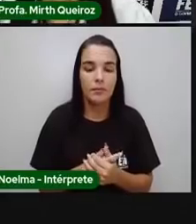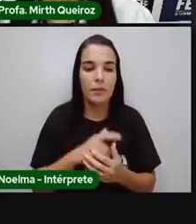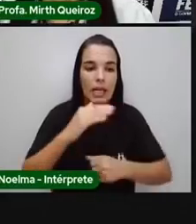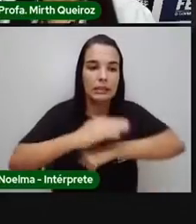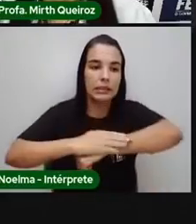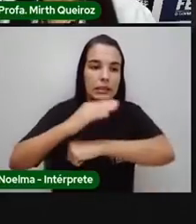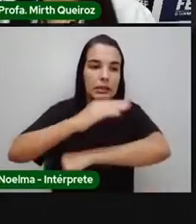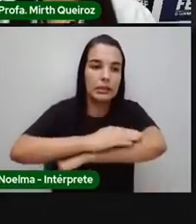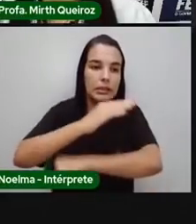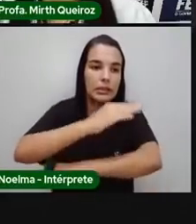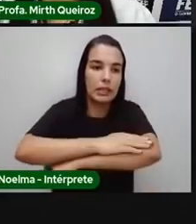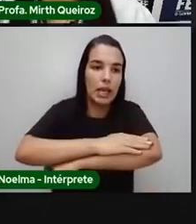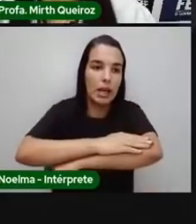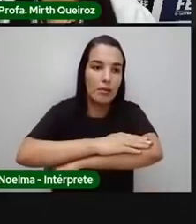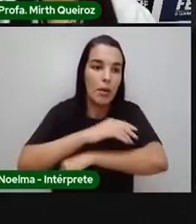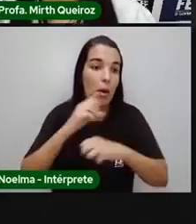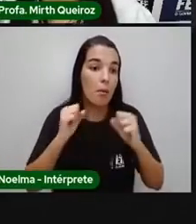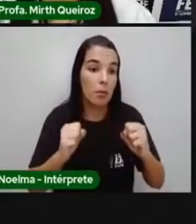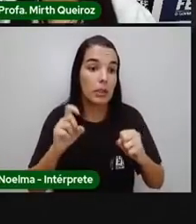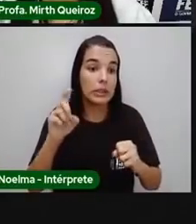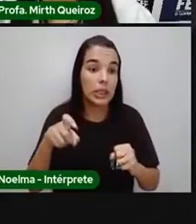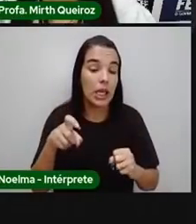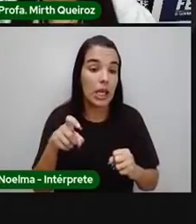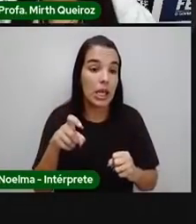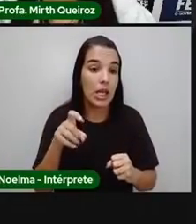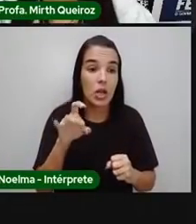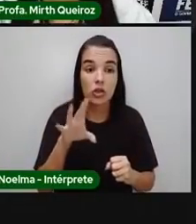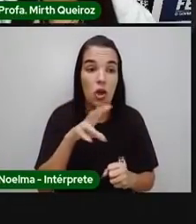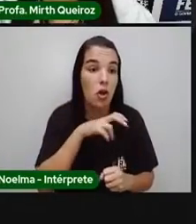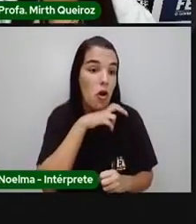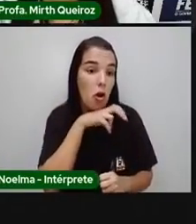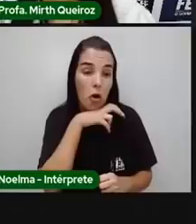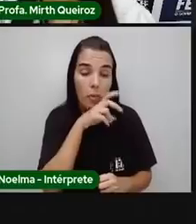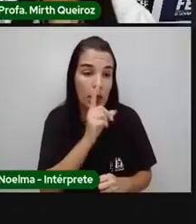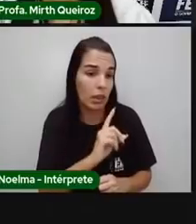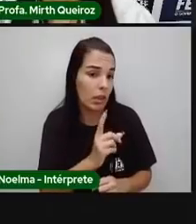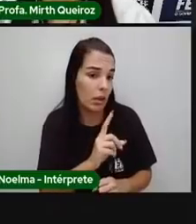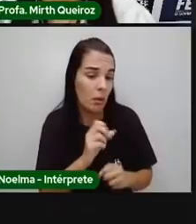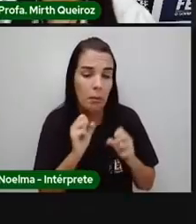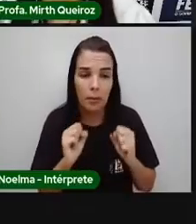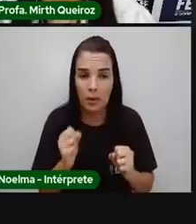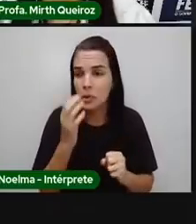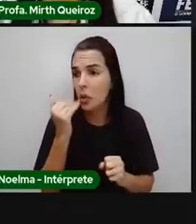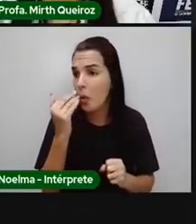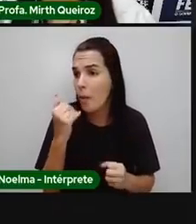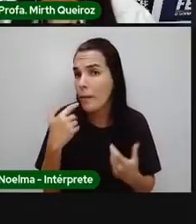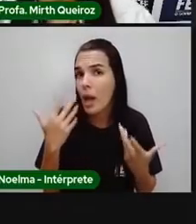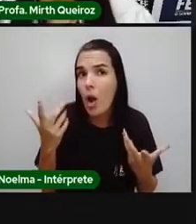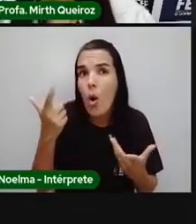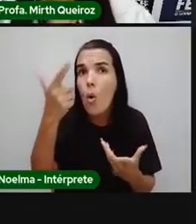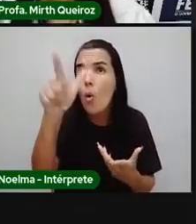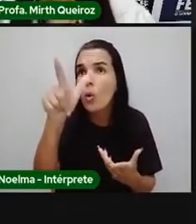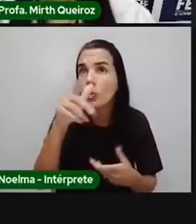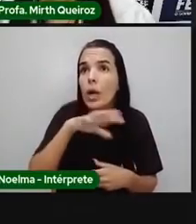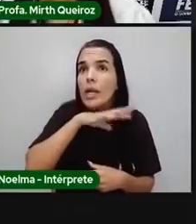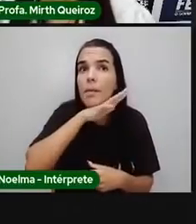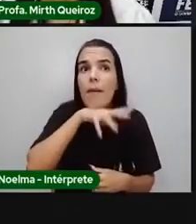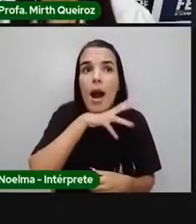sapo pode ser que a tenha um soco de cobra, né? Se ele é por outro animal,